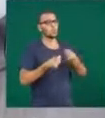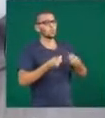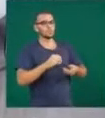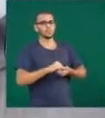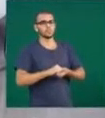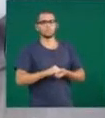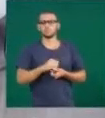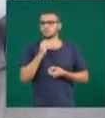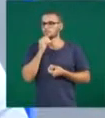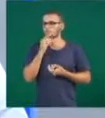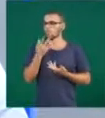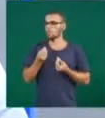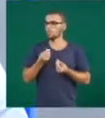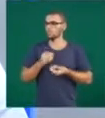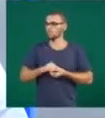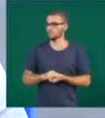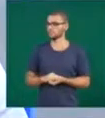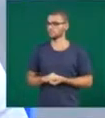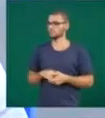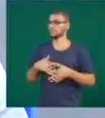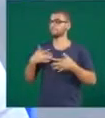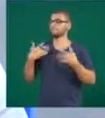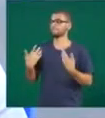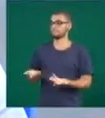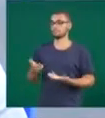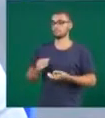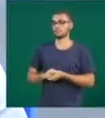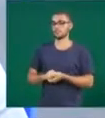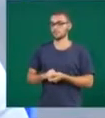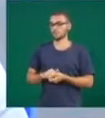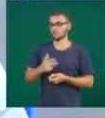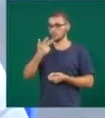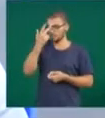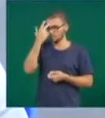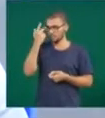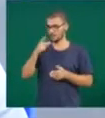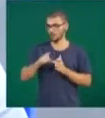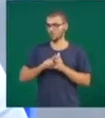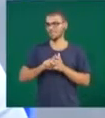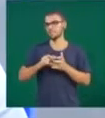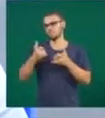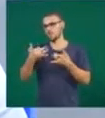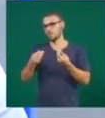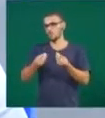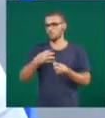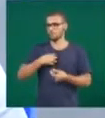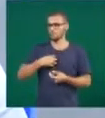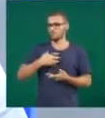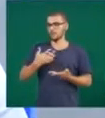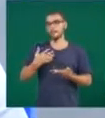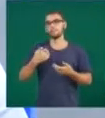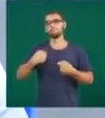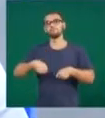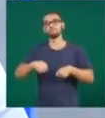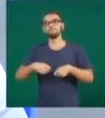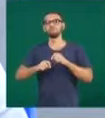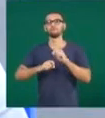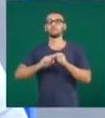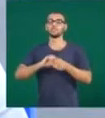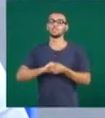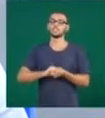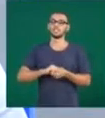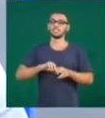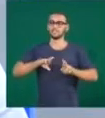alguns desses sintomas. Sim, antes mesmo até de comentar sobre os sintomas, é importantíssimo a gente